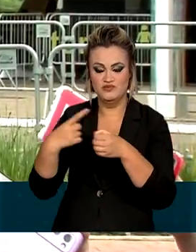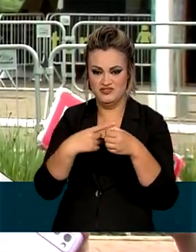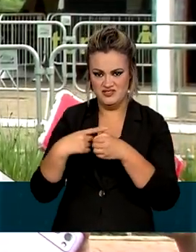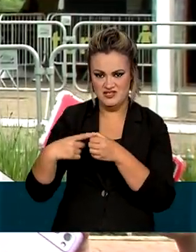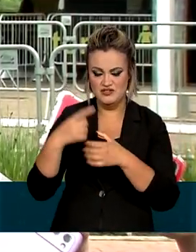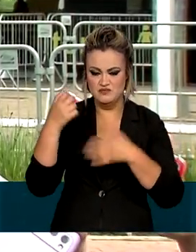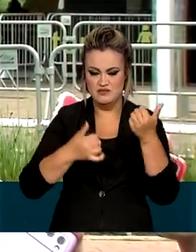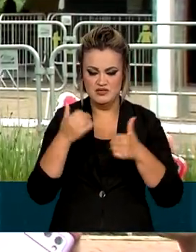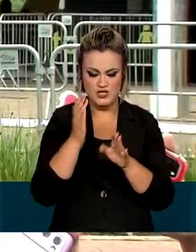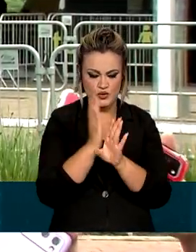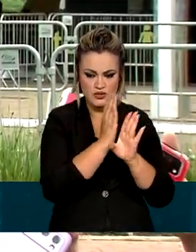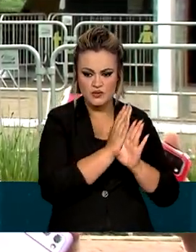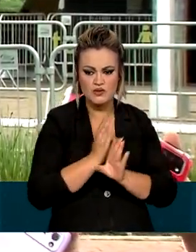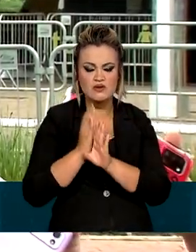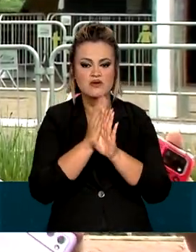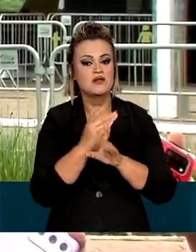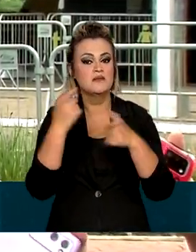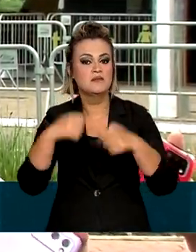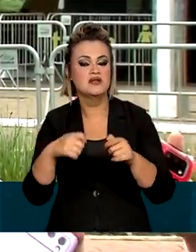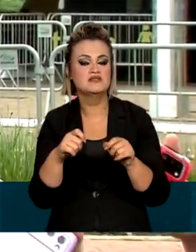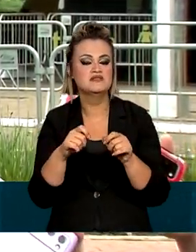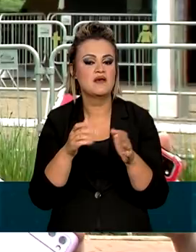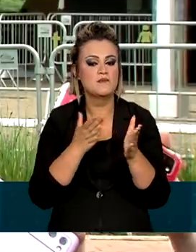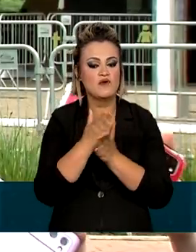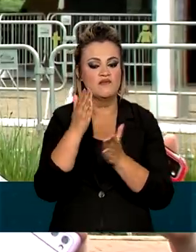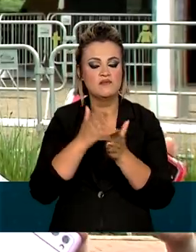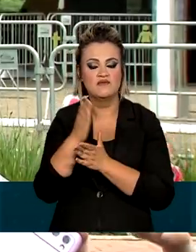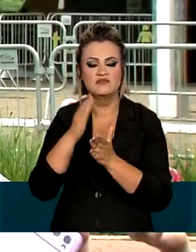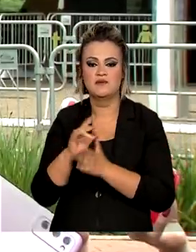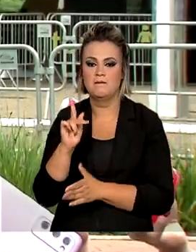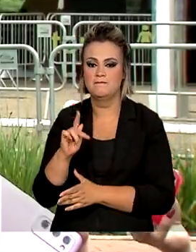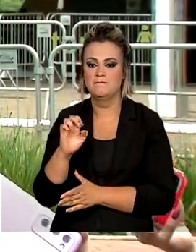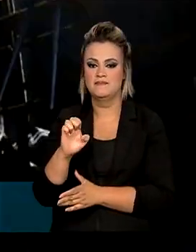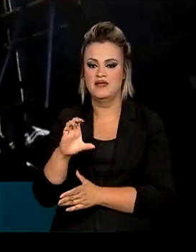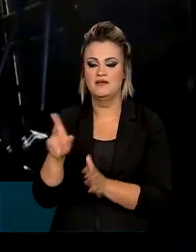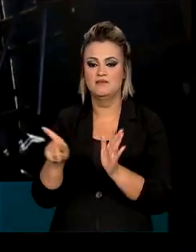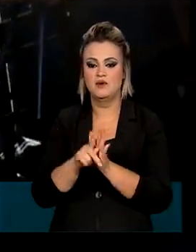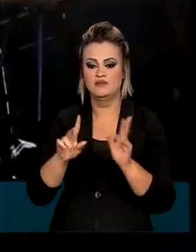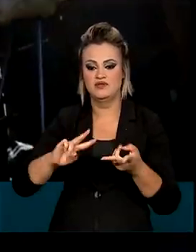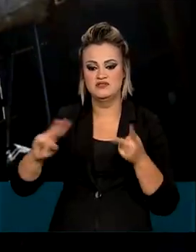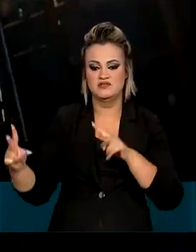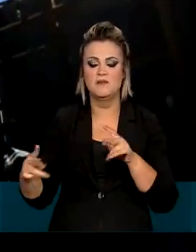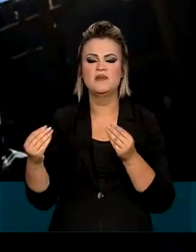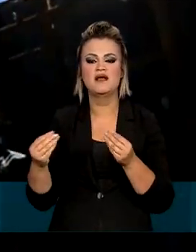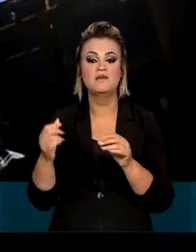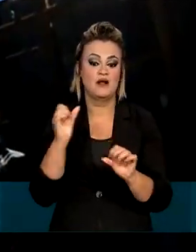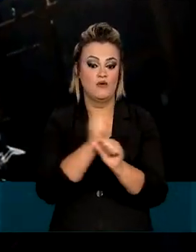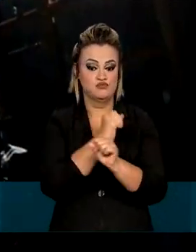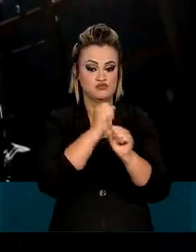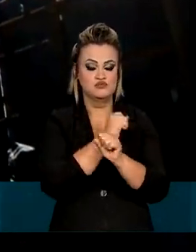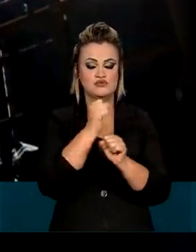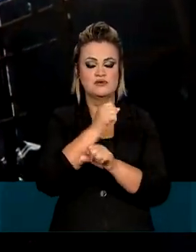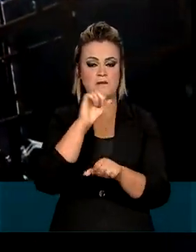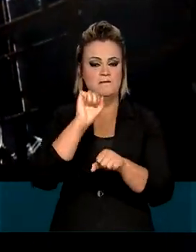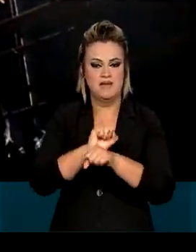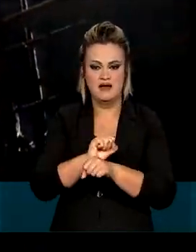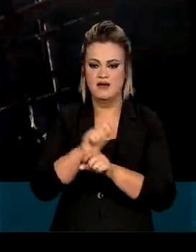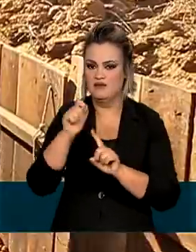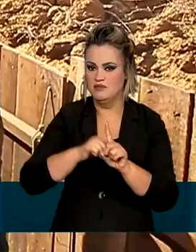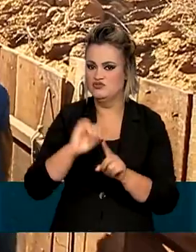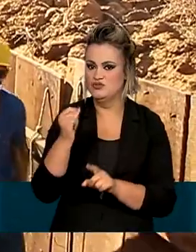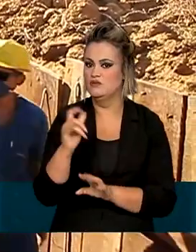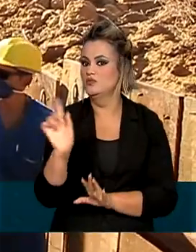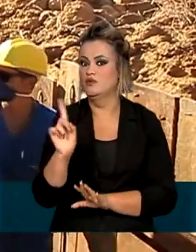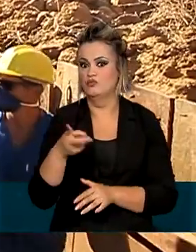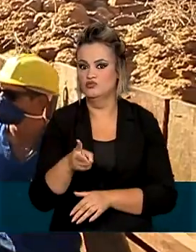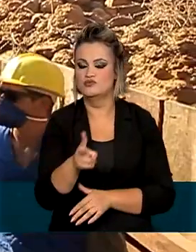o diagnóstico aponta para a necessidade de aprovação da PEC da transição, para que obras não sejam interrompidas em janeiro.